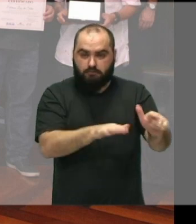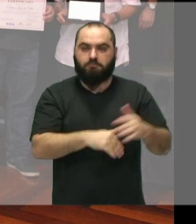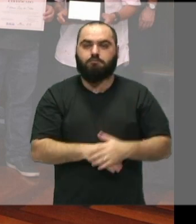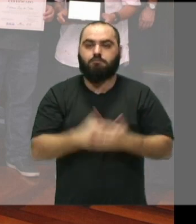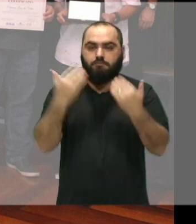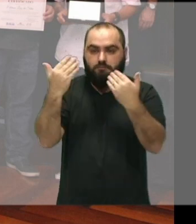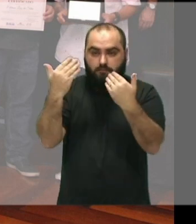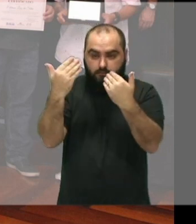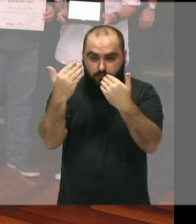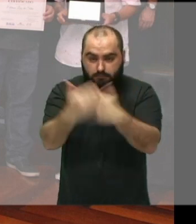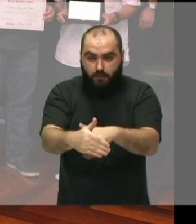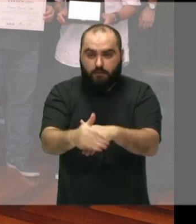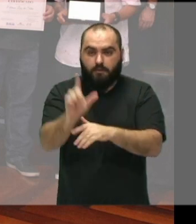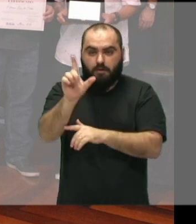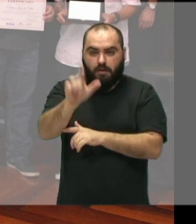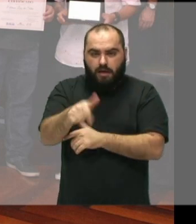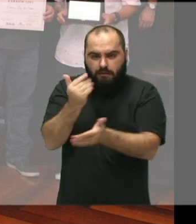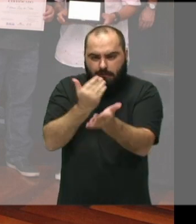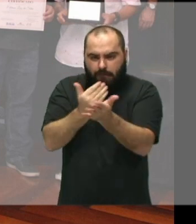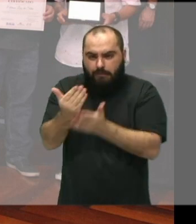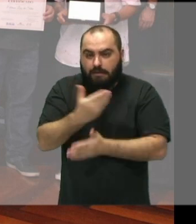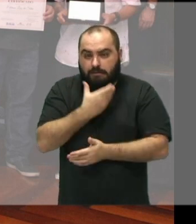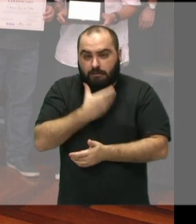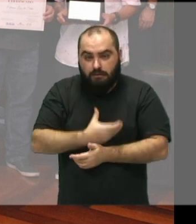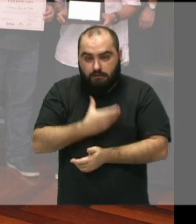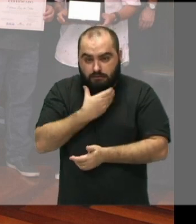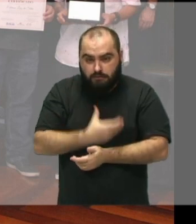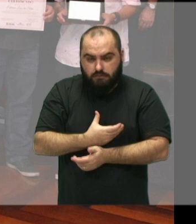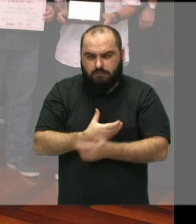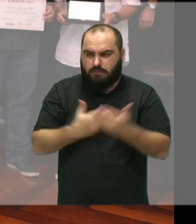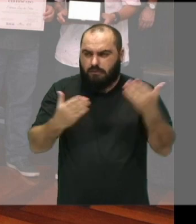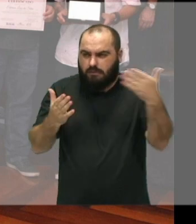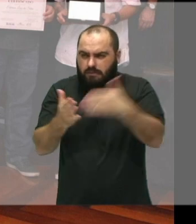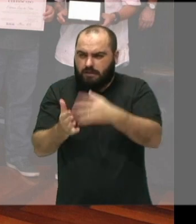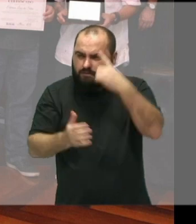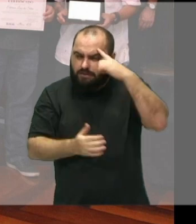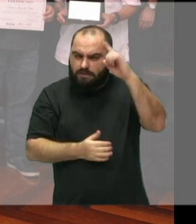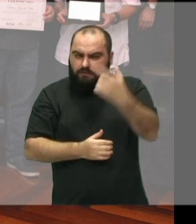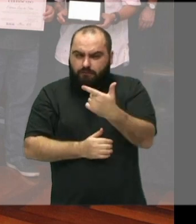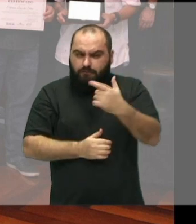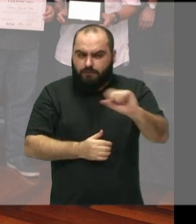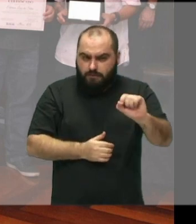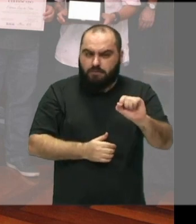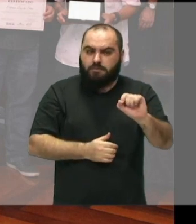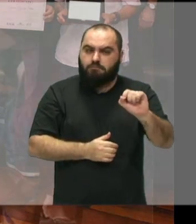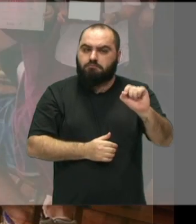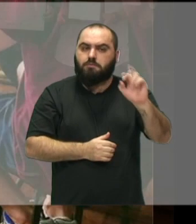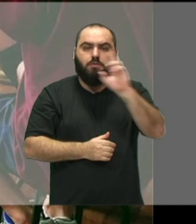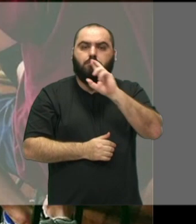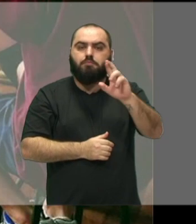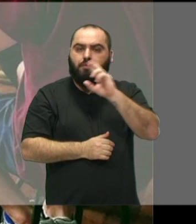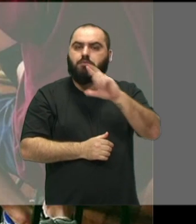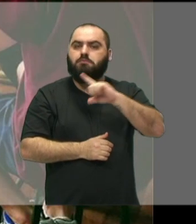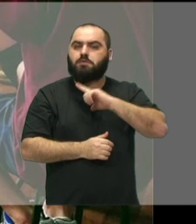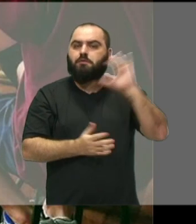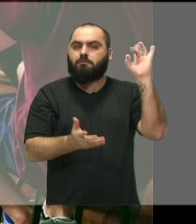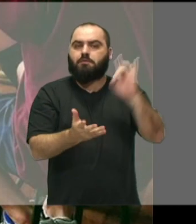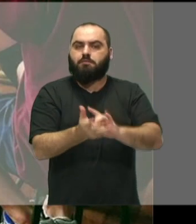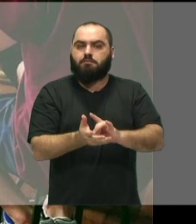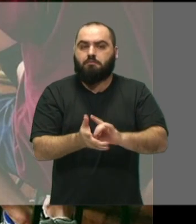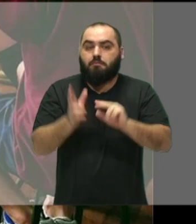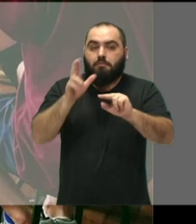ocorrem no começo de dezembro, até o dia 20 de dezembro ali saem os resultados e aí os aprovados, então,